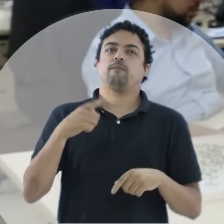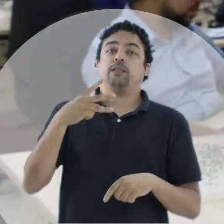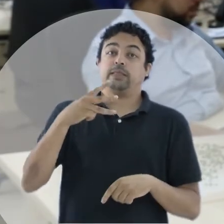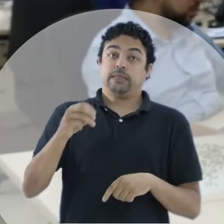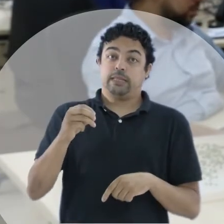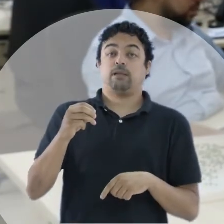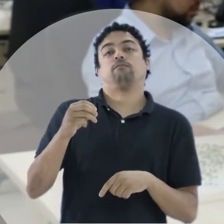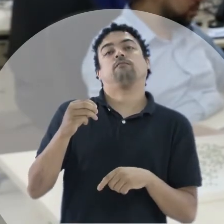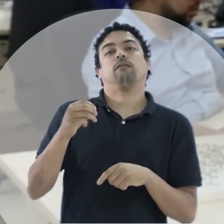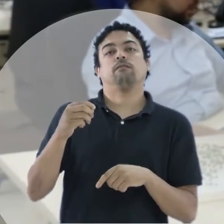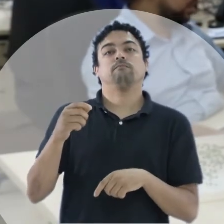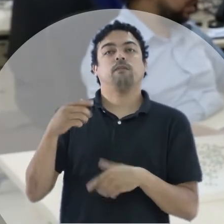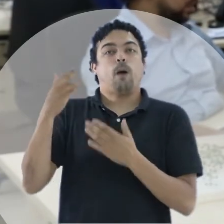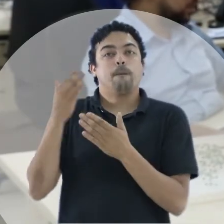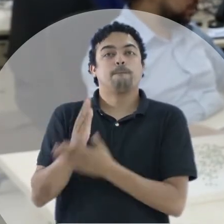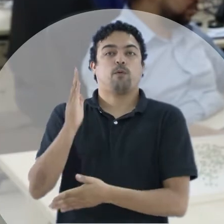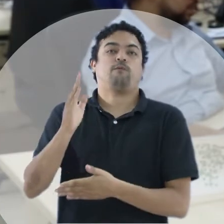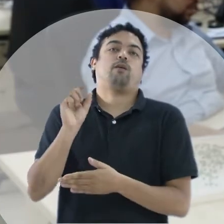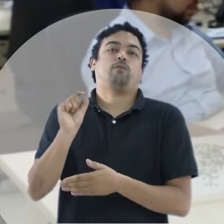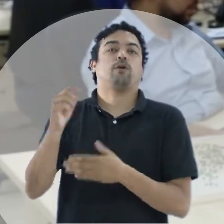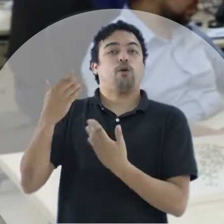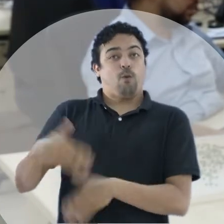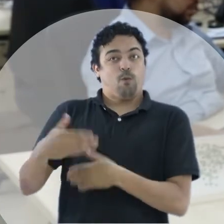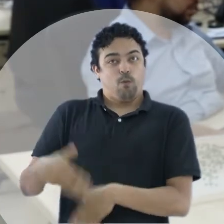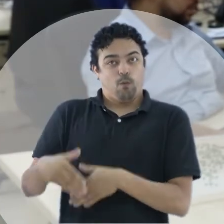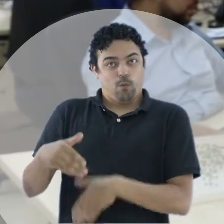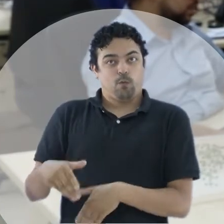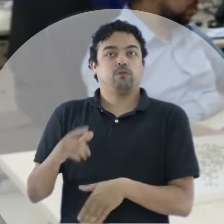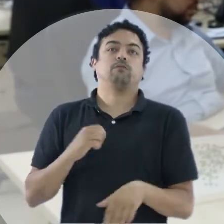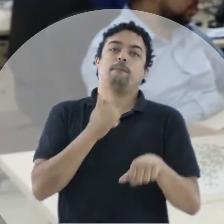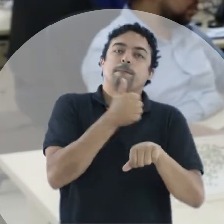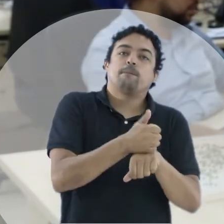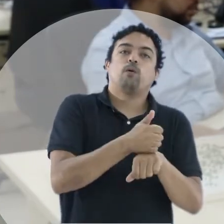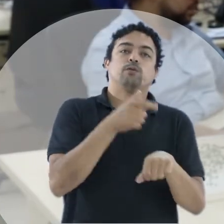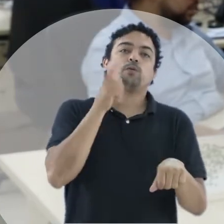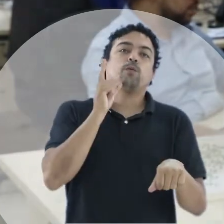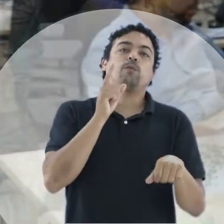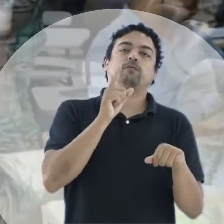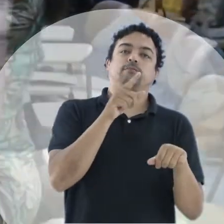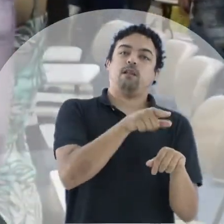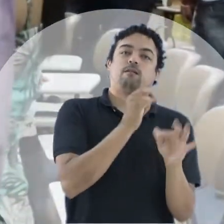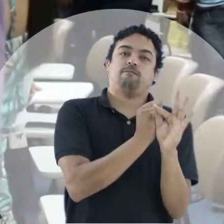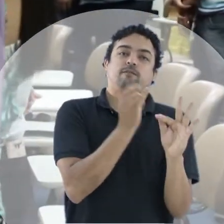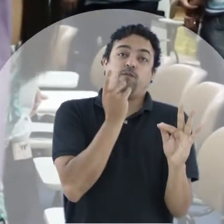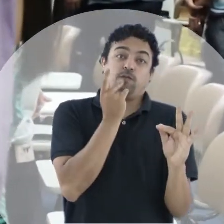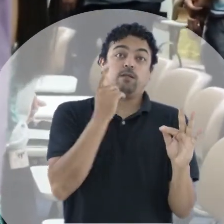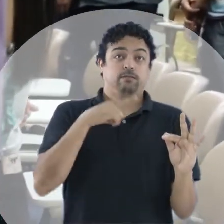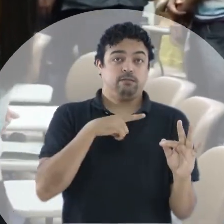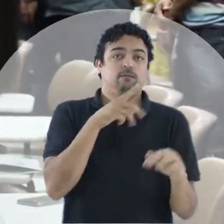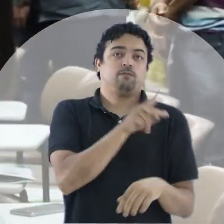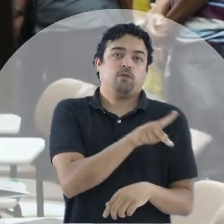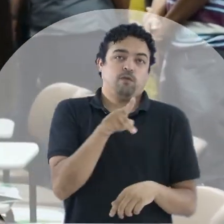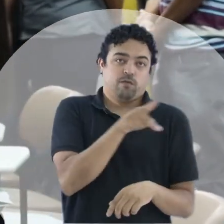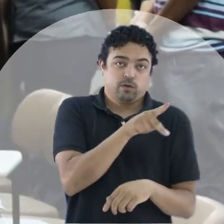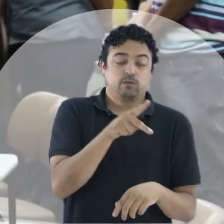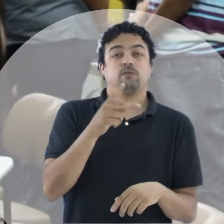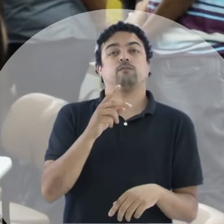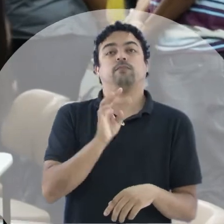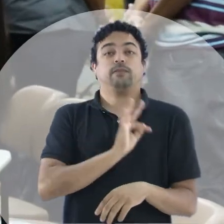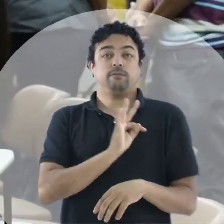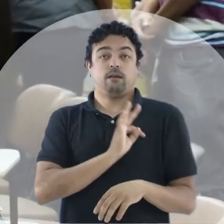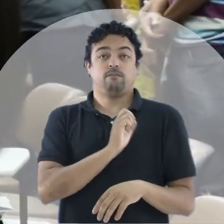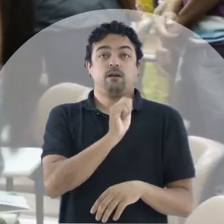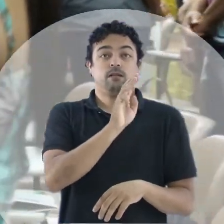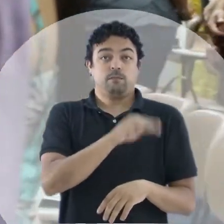aprovados em concurso público tomaram posse ontem, no campus de Fortaleza. Entre os empossados, professores e técnicos